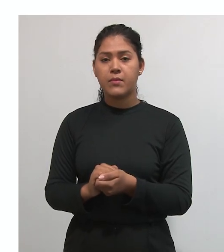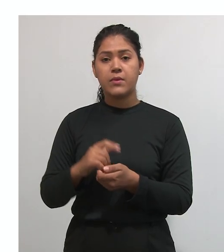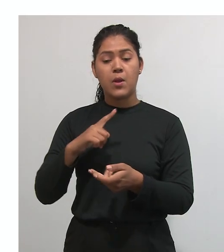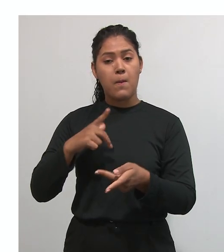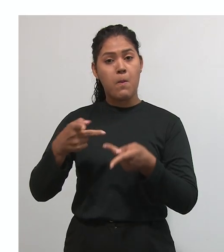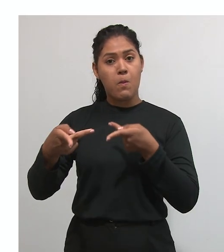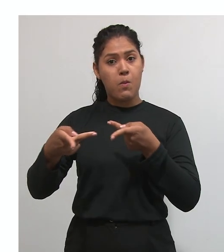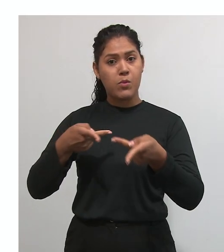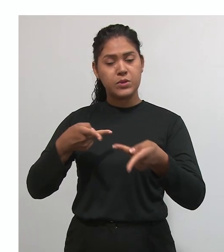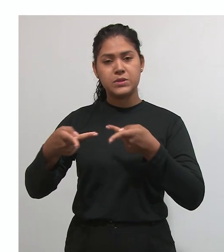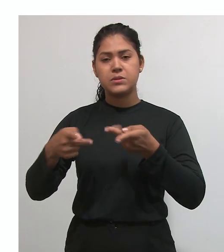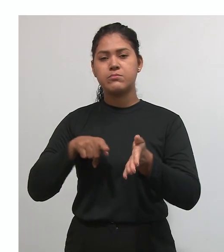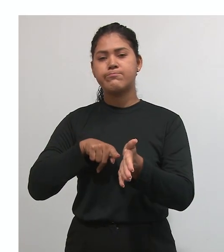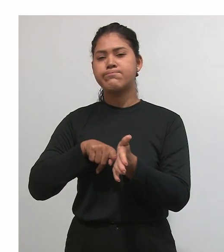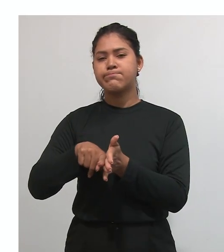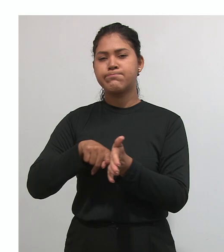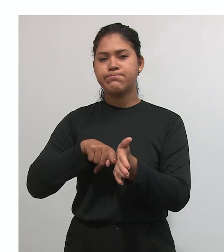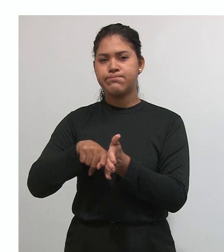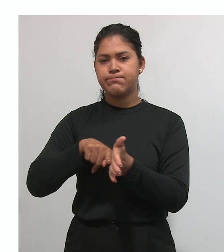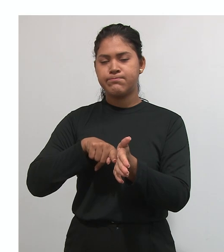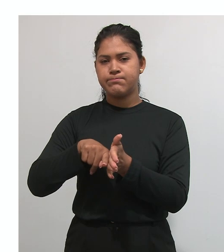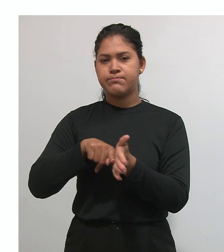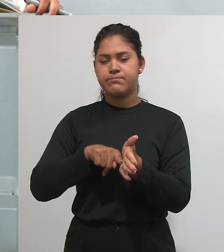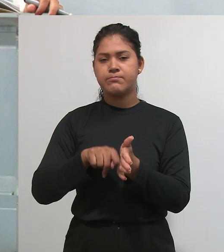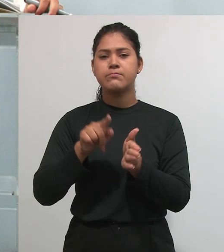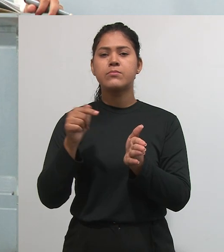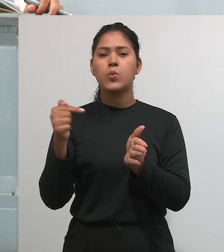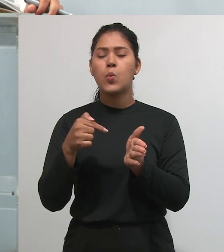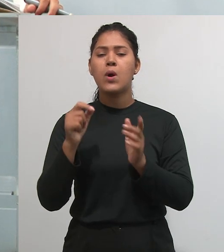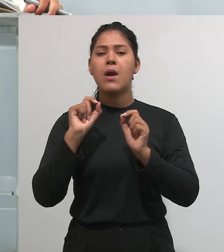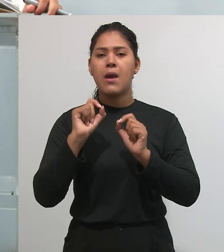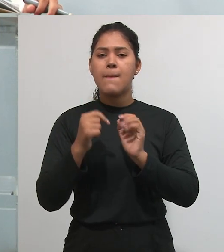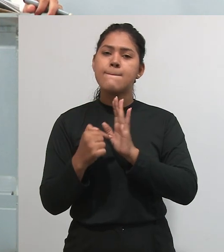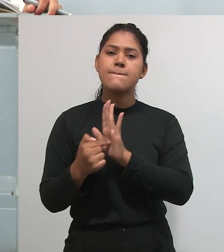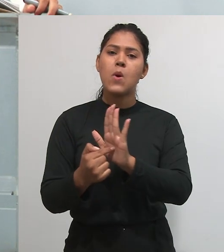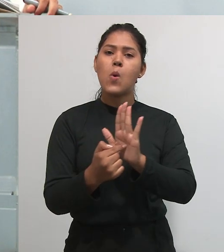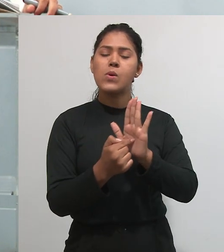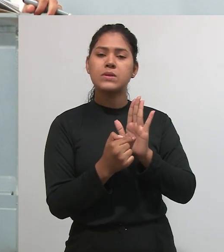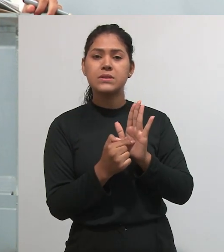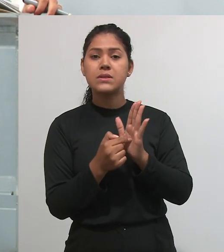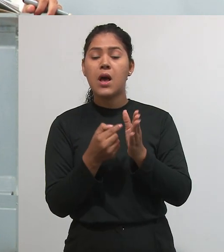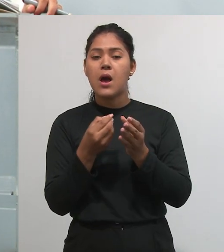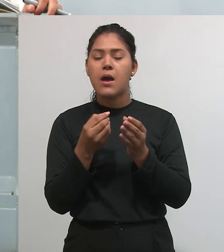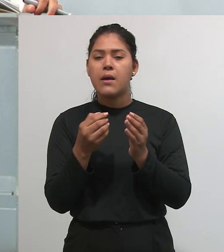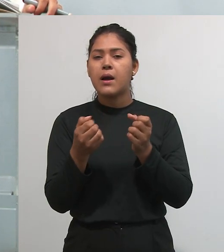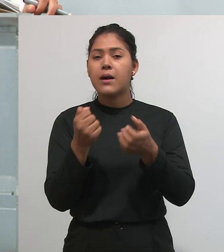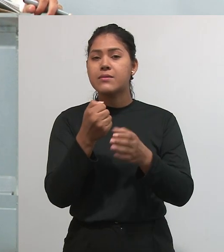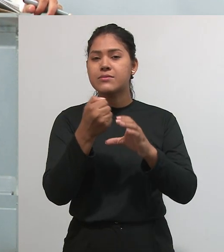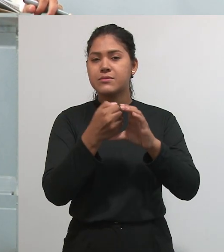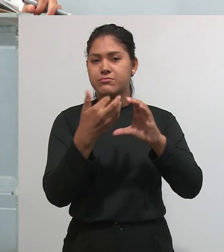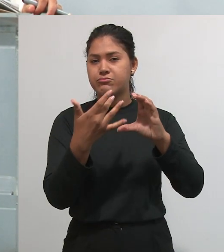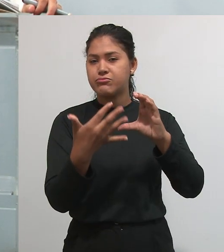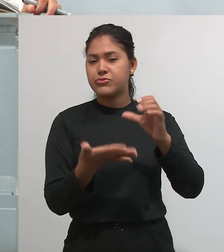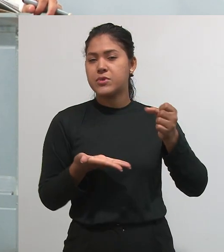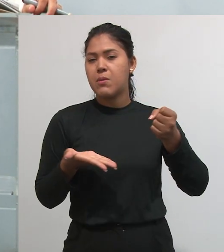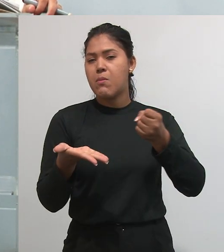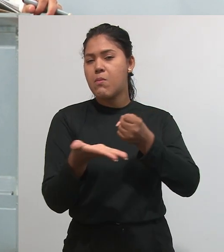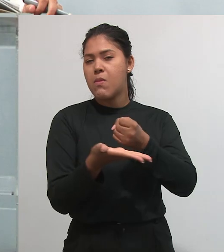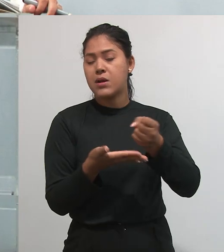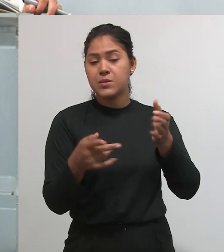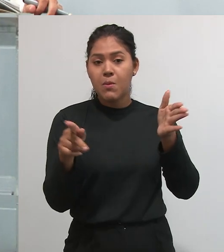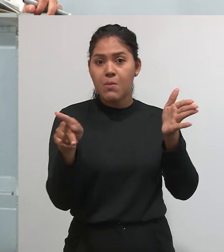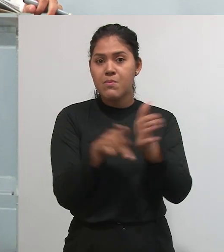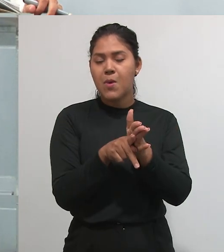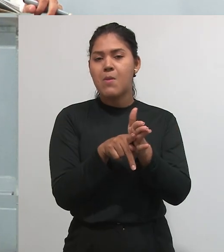pesquisa, eles fornecem para a gente os elementos fundamentais que vai ter naquela